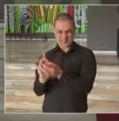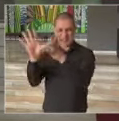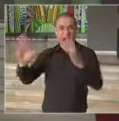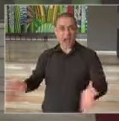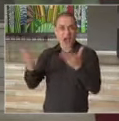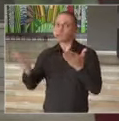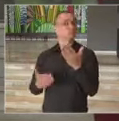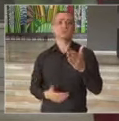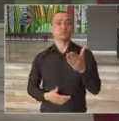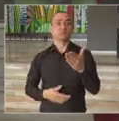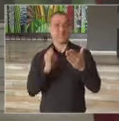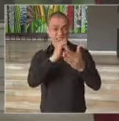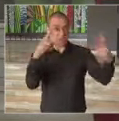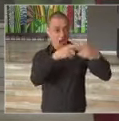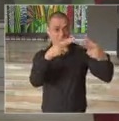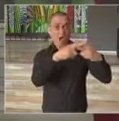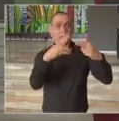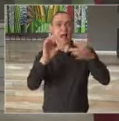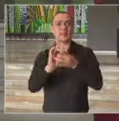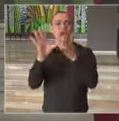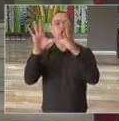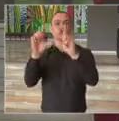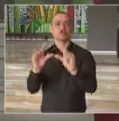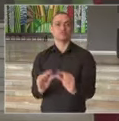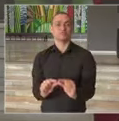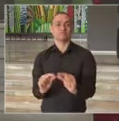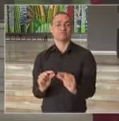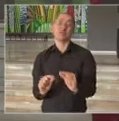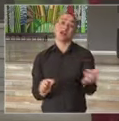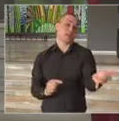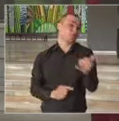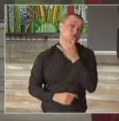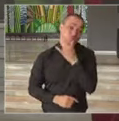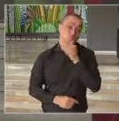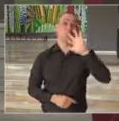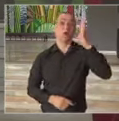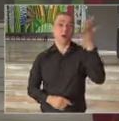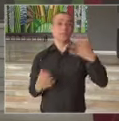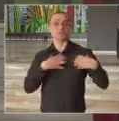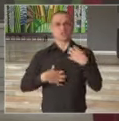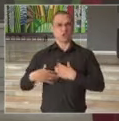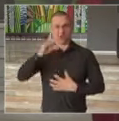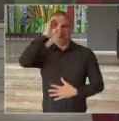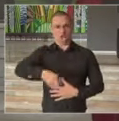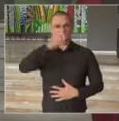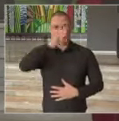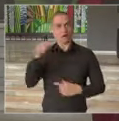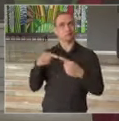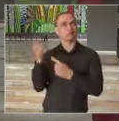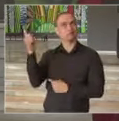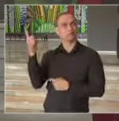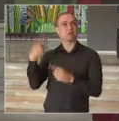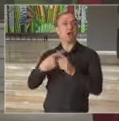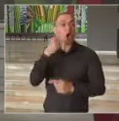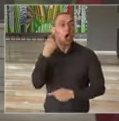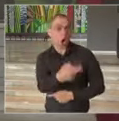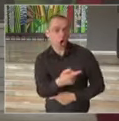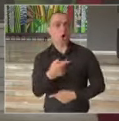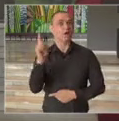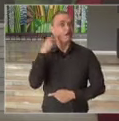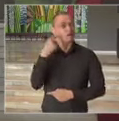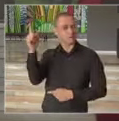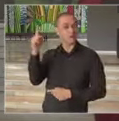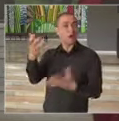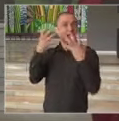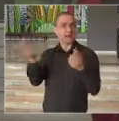ao contrário, enfraquece e justifica, lamentavelmente, o discurso autoritário daqueles que pretendem